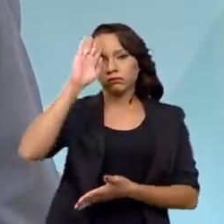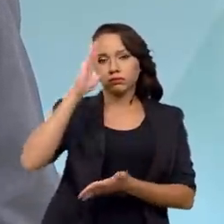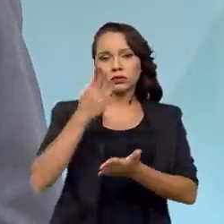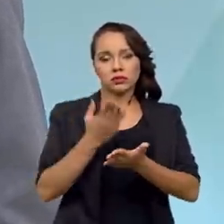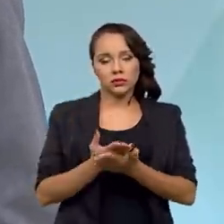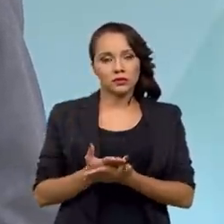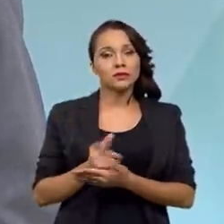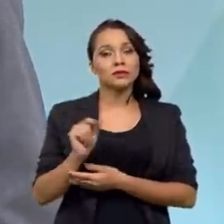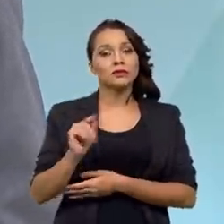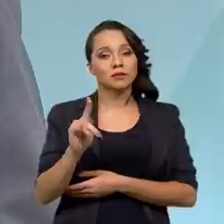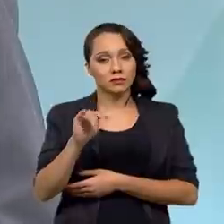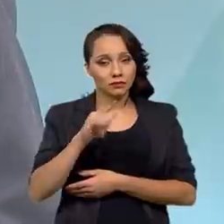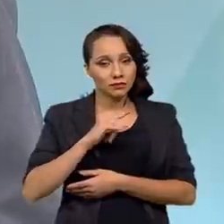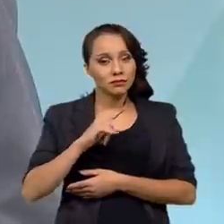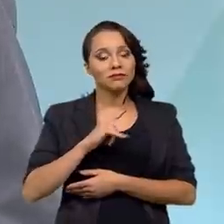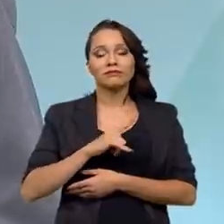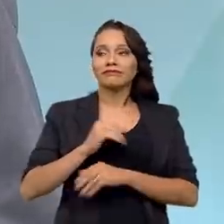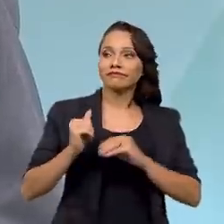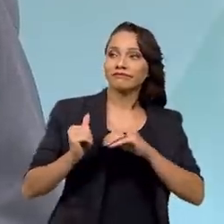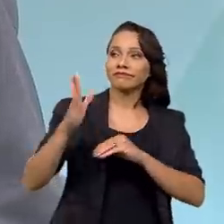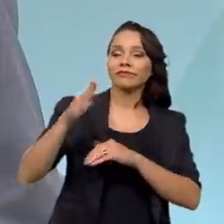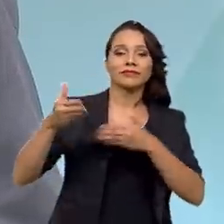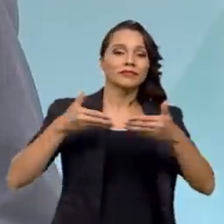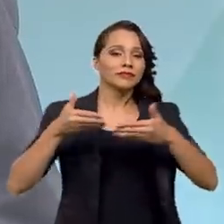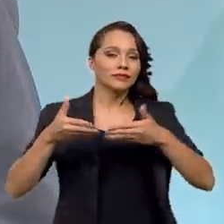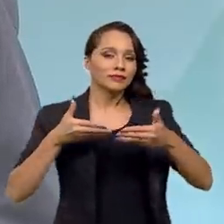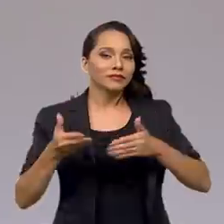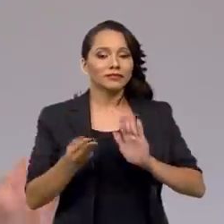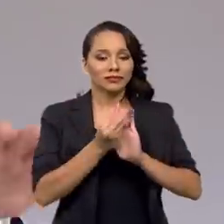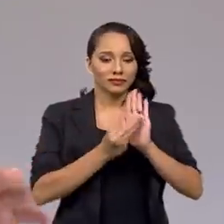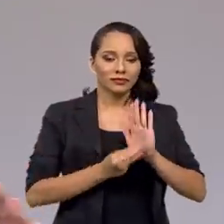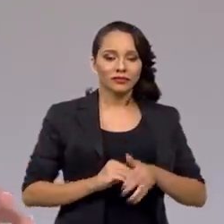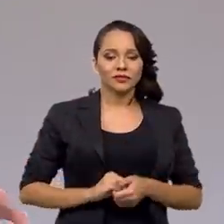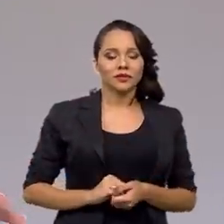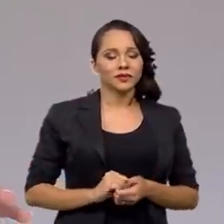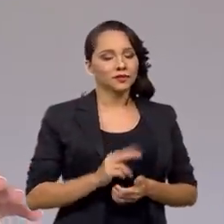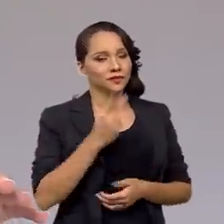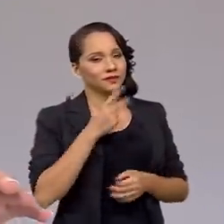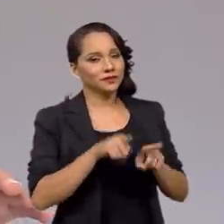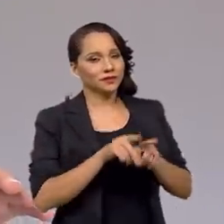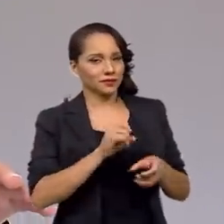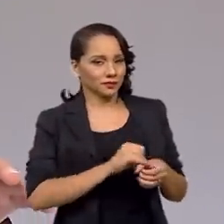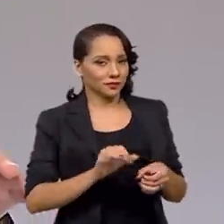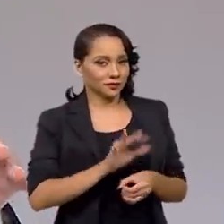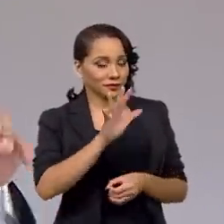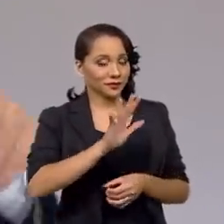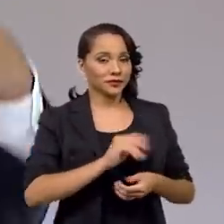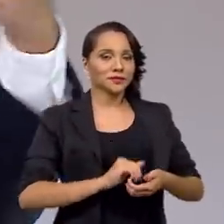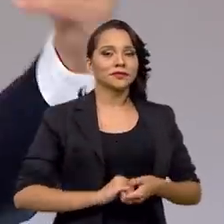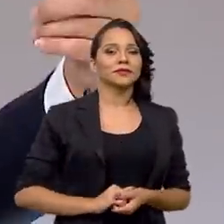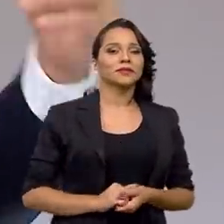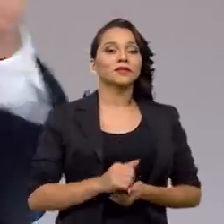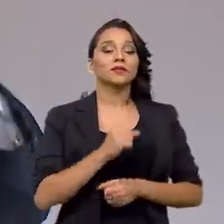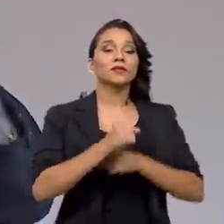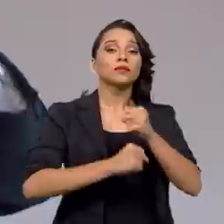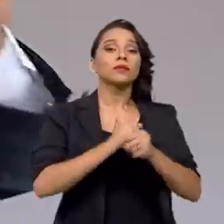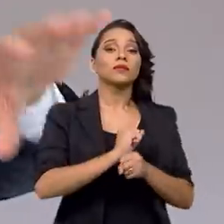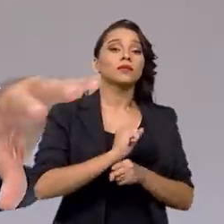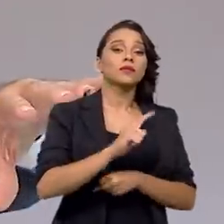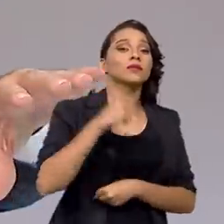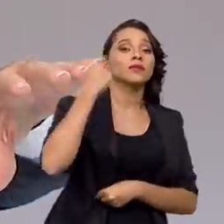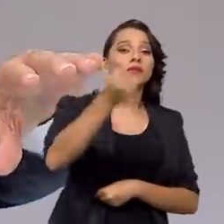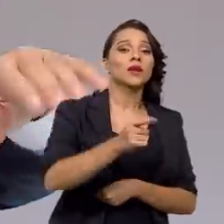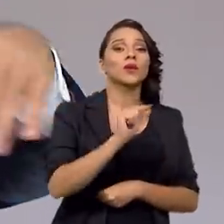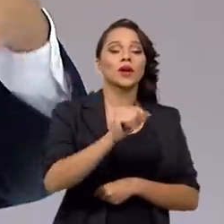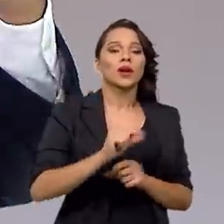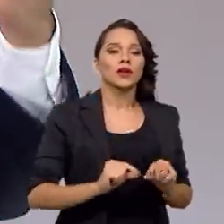que será bem acima do que o mercado está prevendo. A gente vai falar sobre a inflação já em instantes. No ano que vem, a previsão